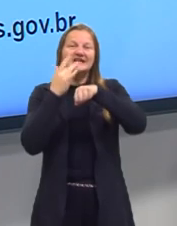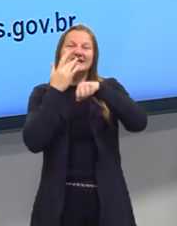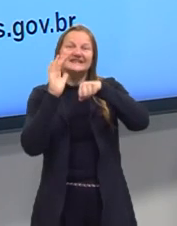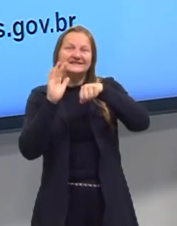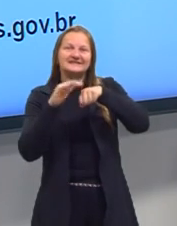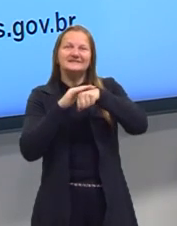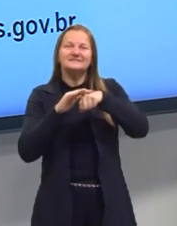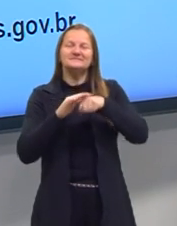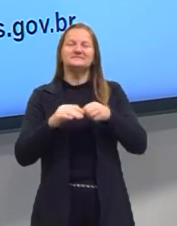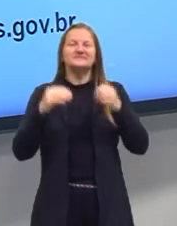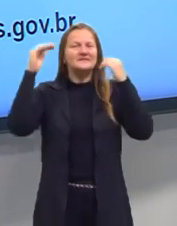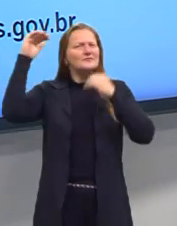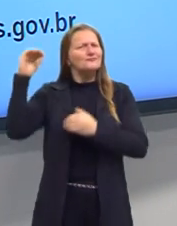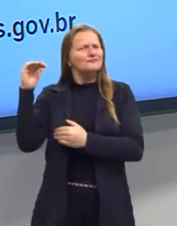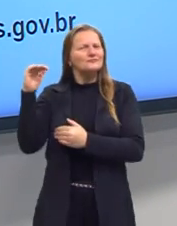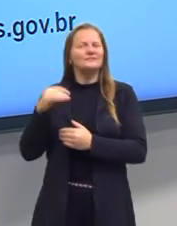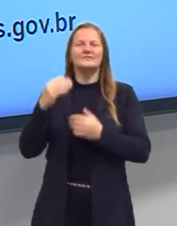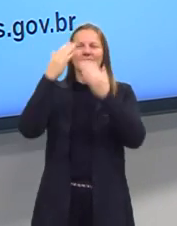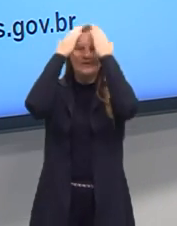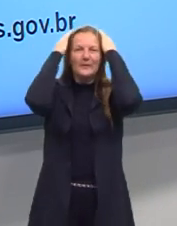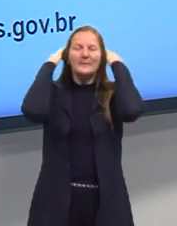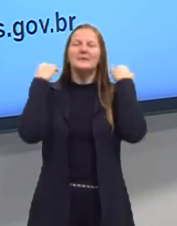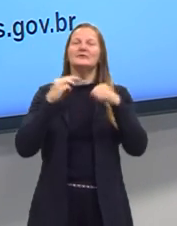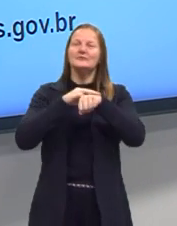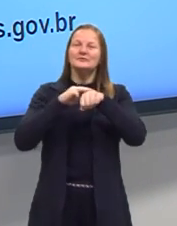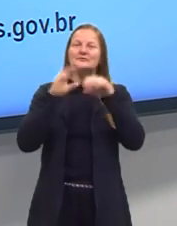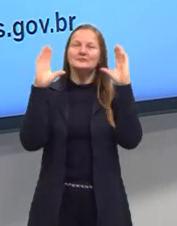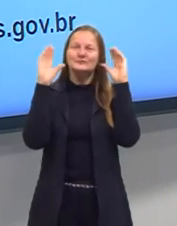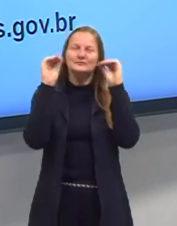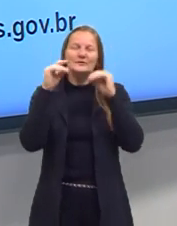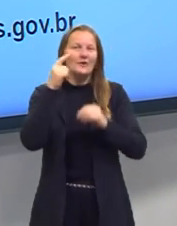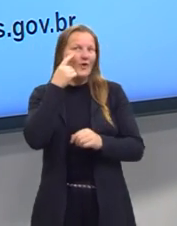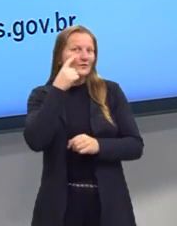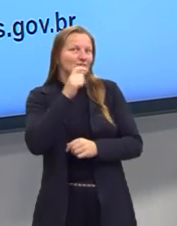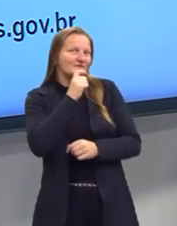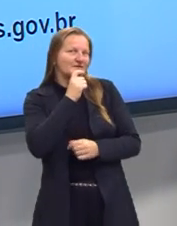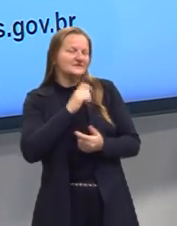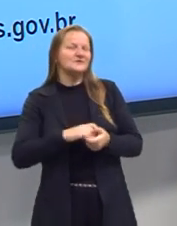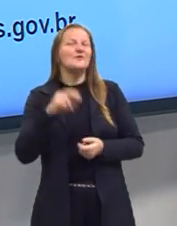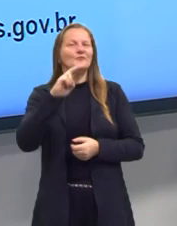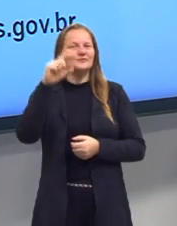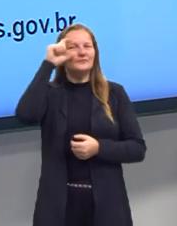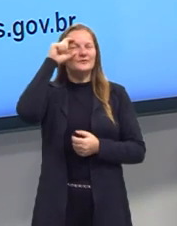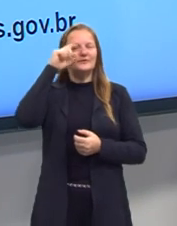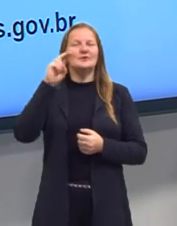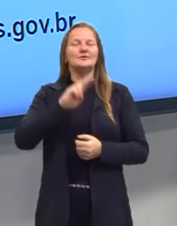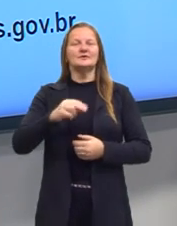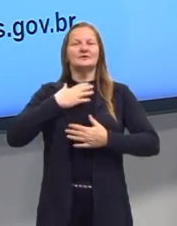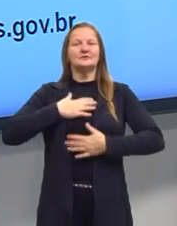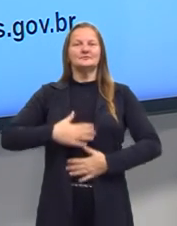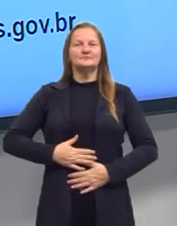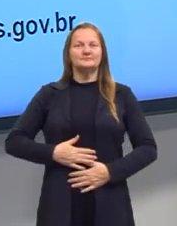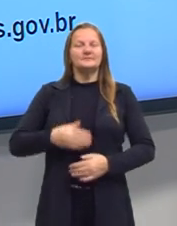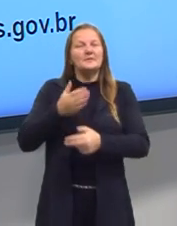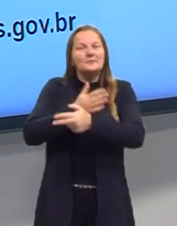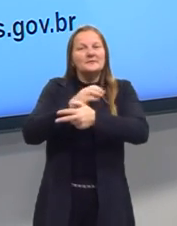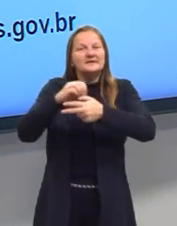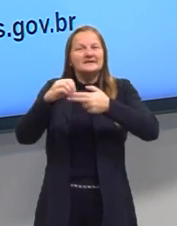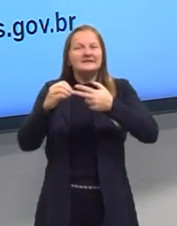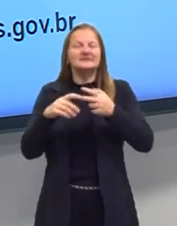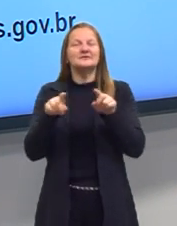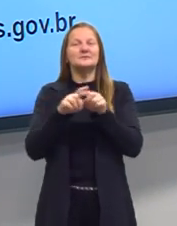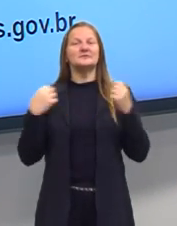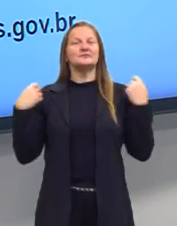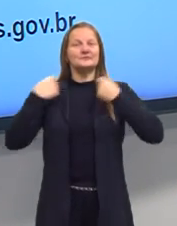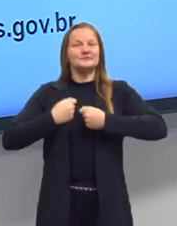estatura, cabelos castanhos escuros, olhos verdes, uso óculos, estou utilizando a camiseta do pré-ENEM e uma